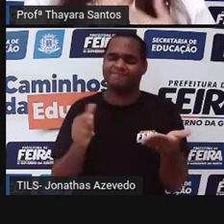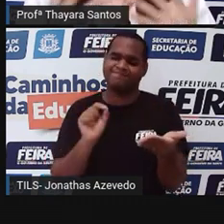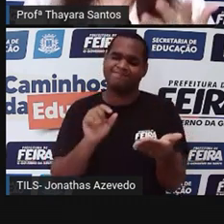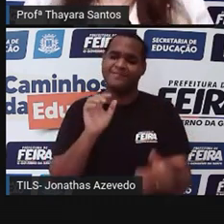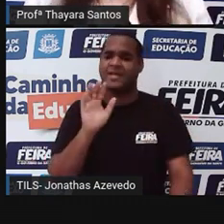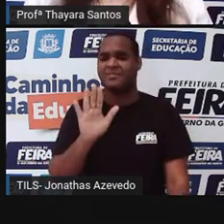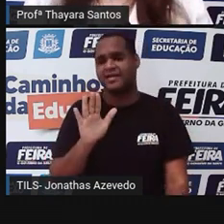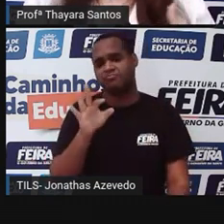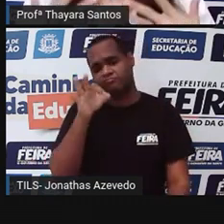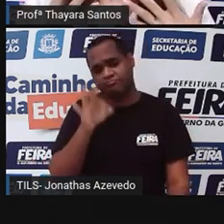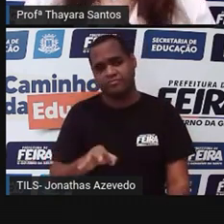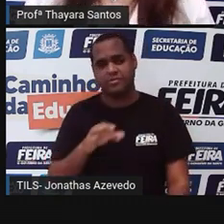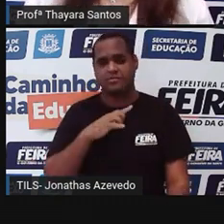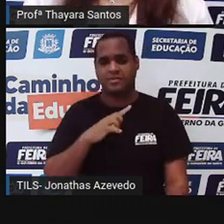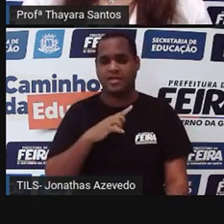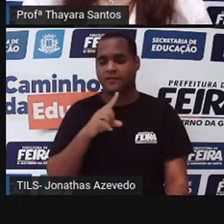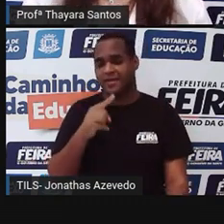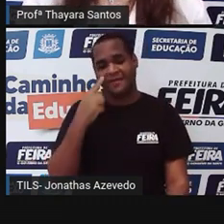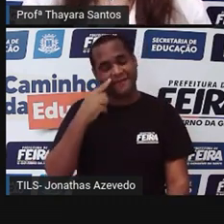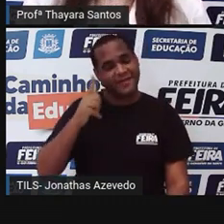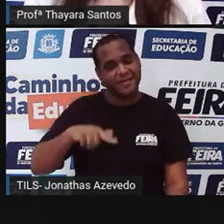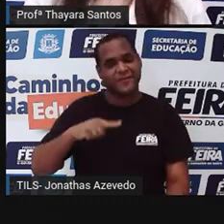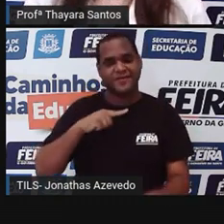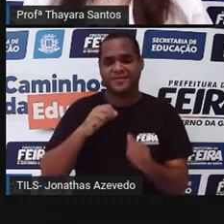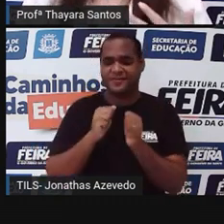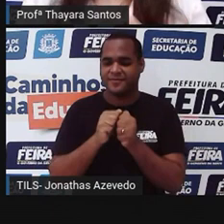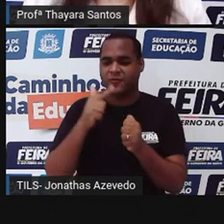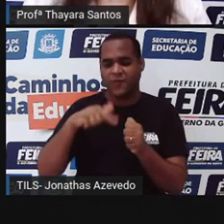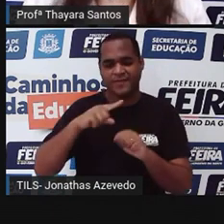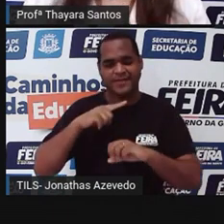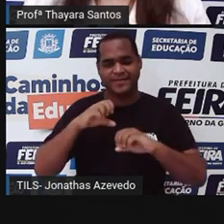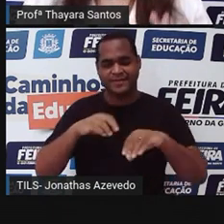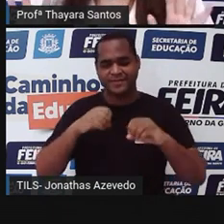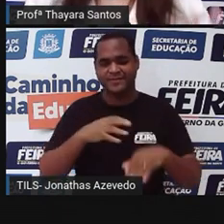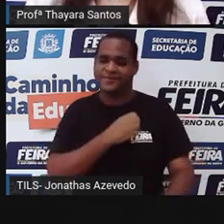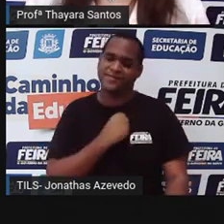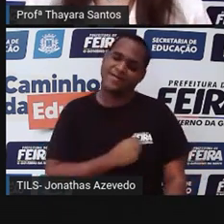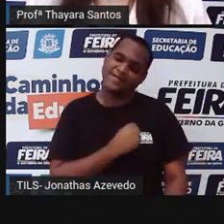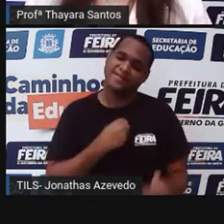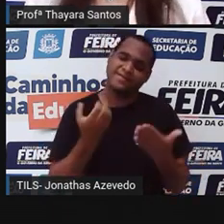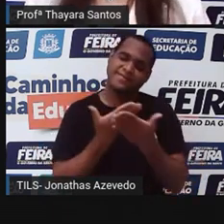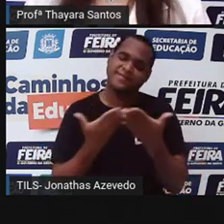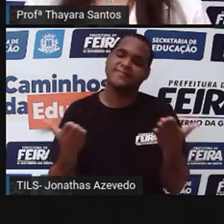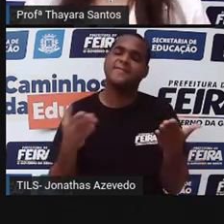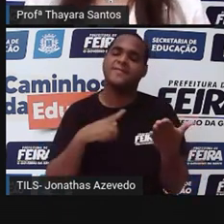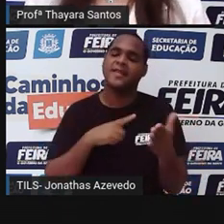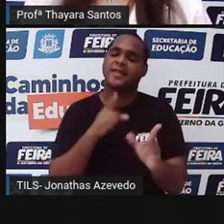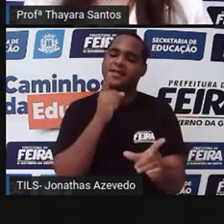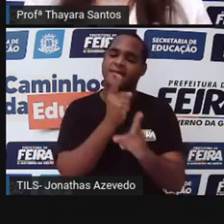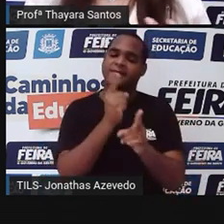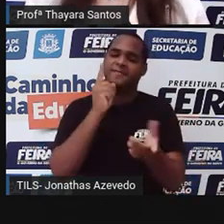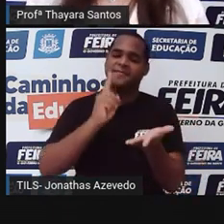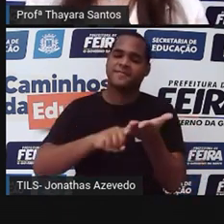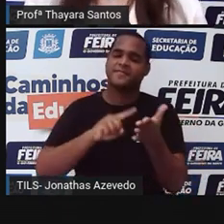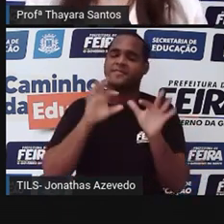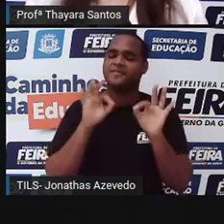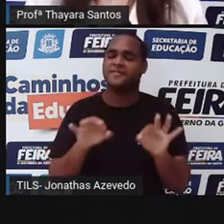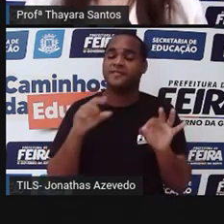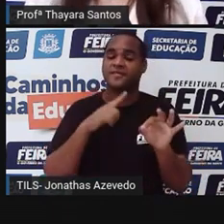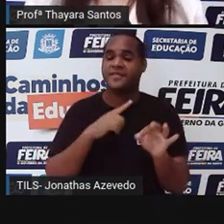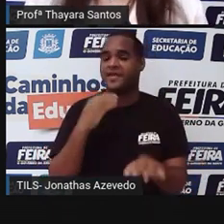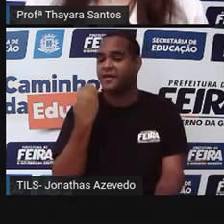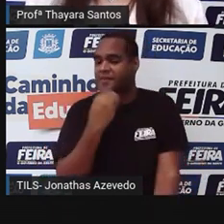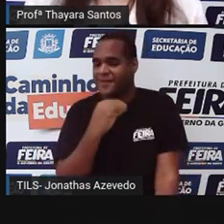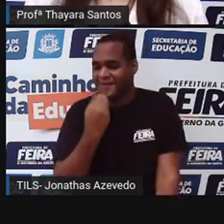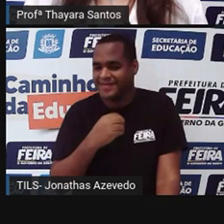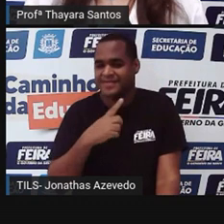tenho certeza que a gente se vê de novo na nossa próxima aula. ficar aqui uma realidade de vocês, mas a gente tem esse encontro marcado. Aproveitem esse momento